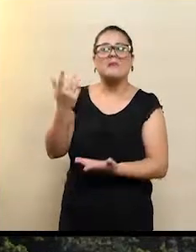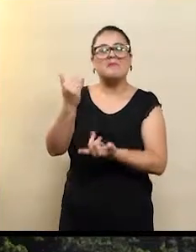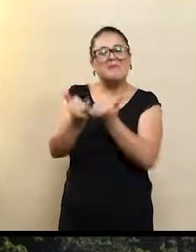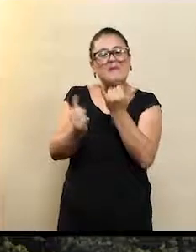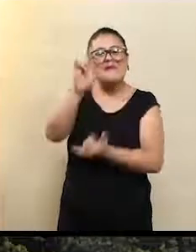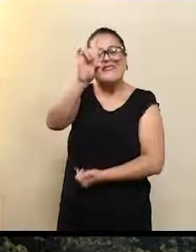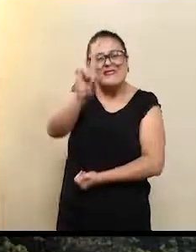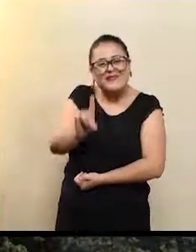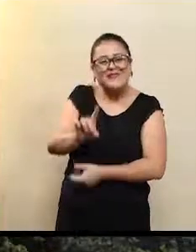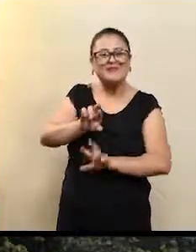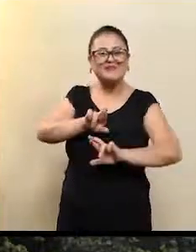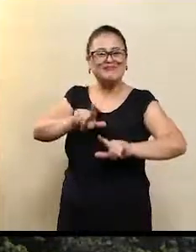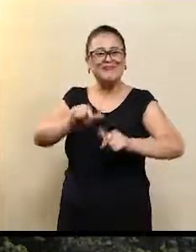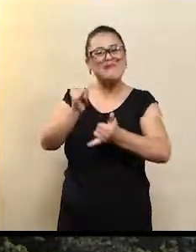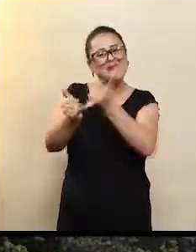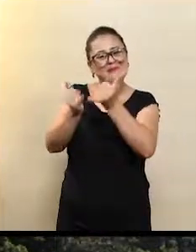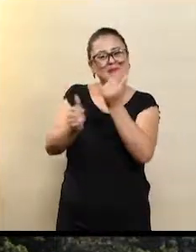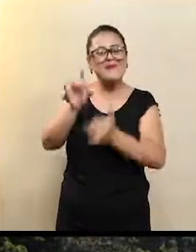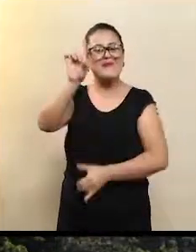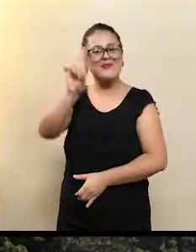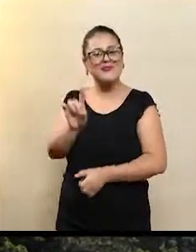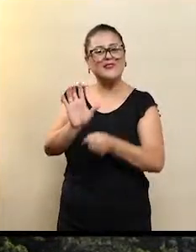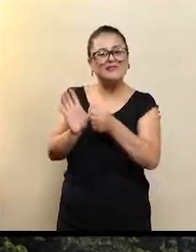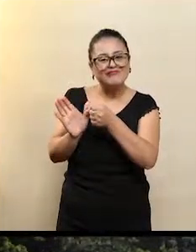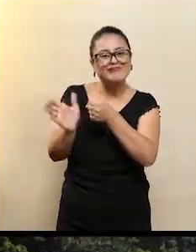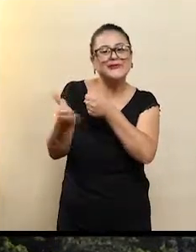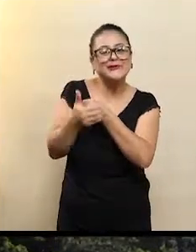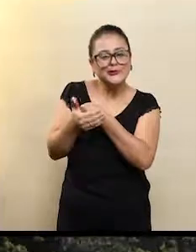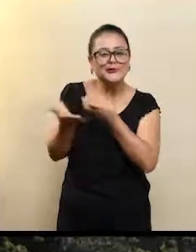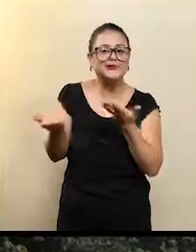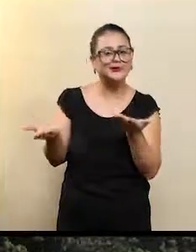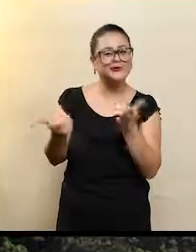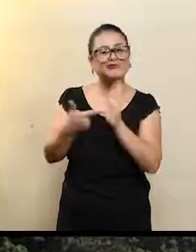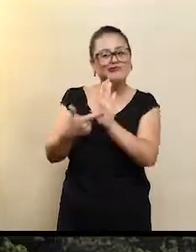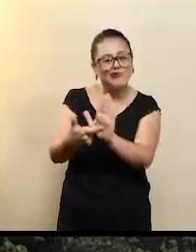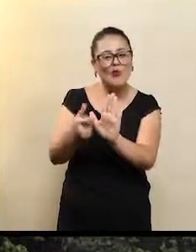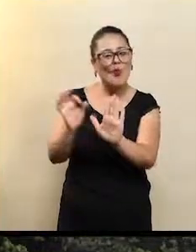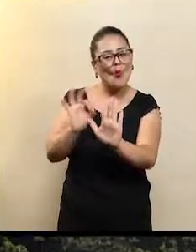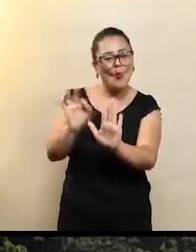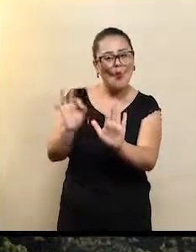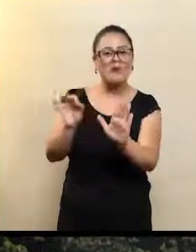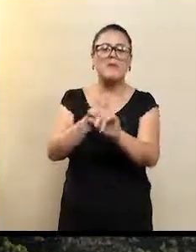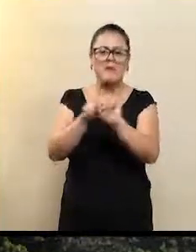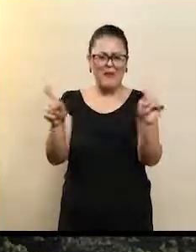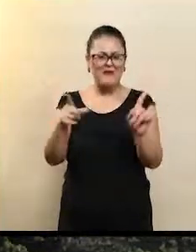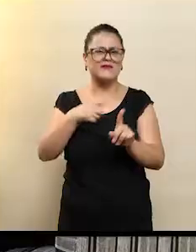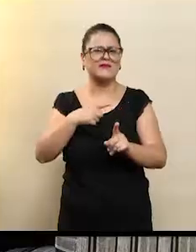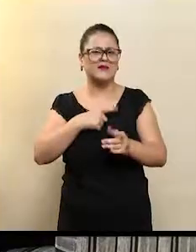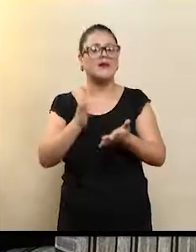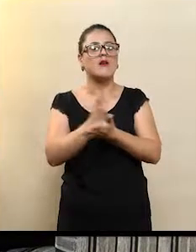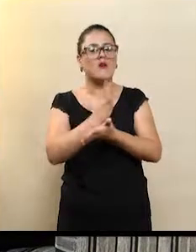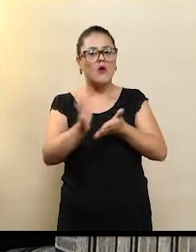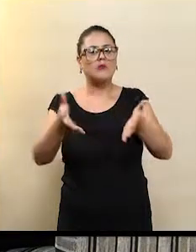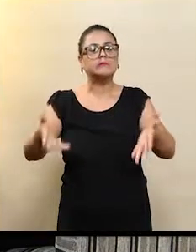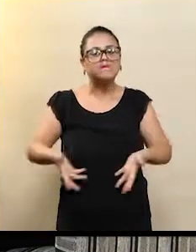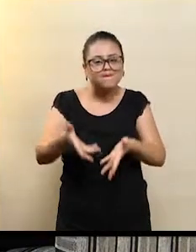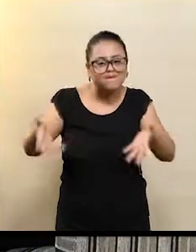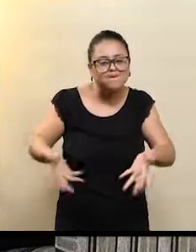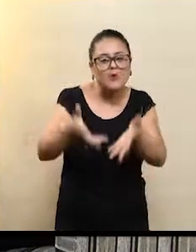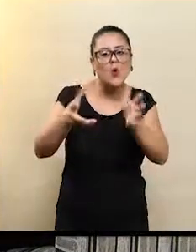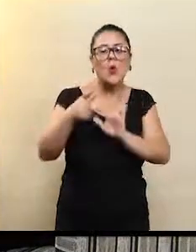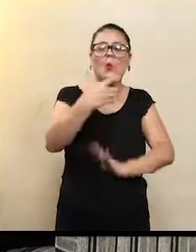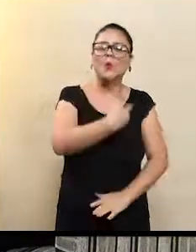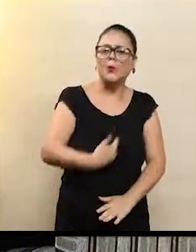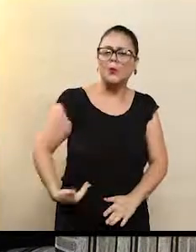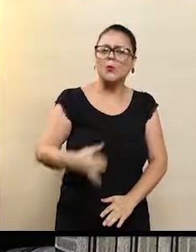escondida, vamos dizer assim, né? Mas existem iniciativas públicas, por